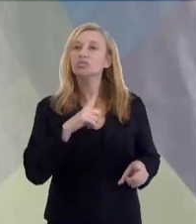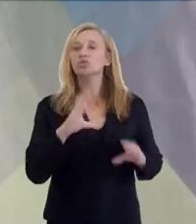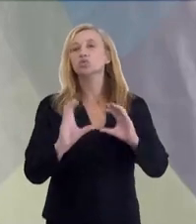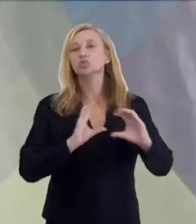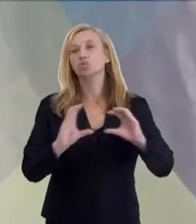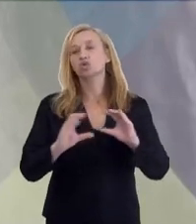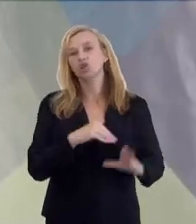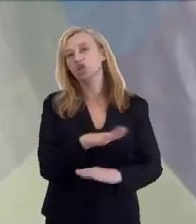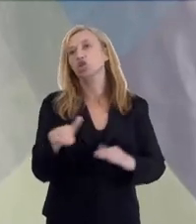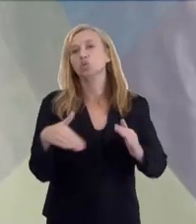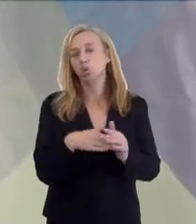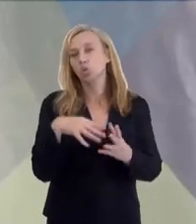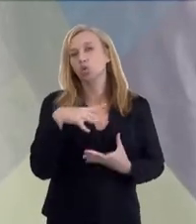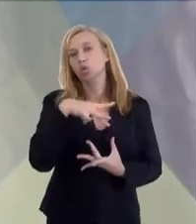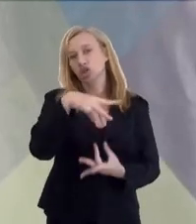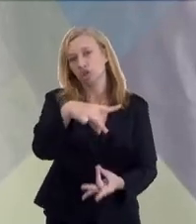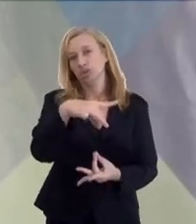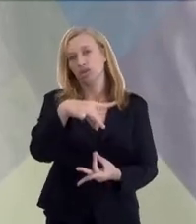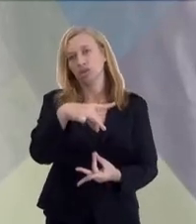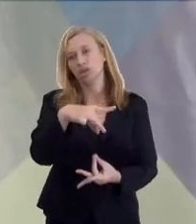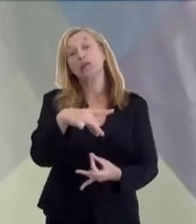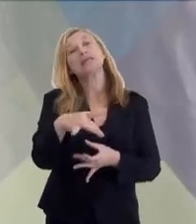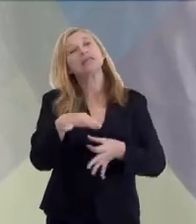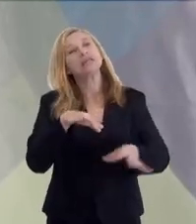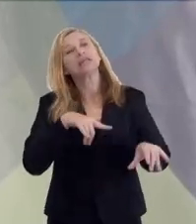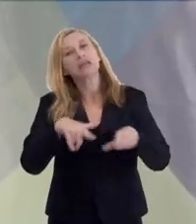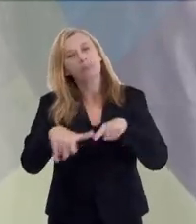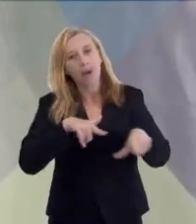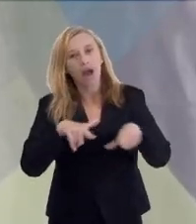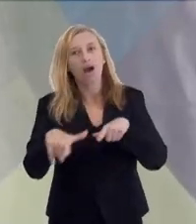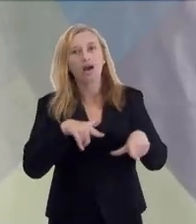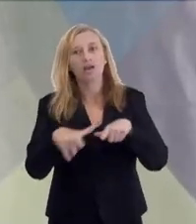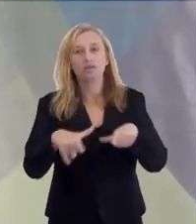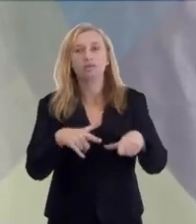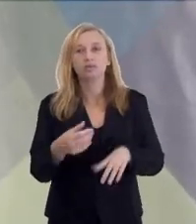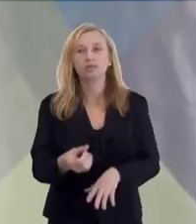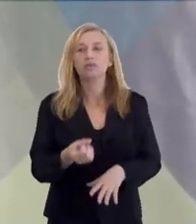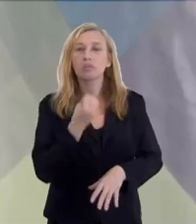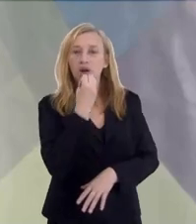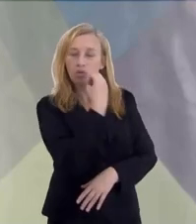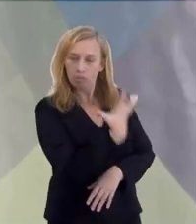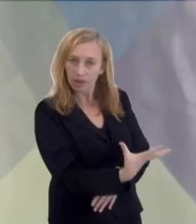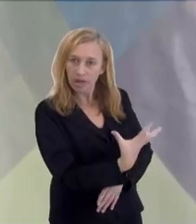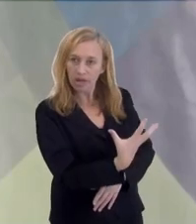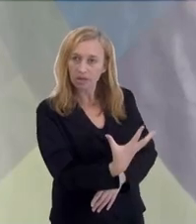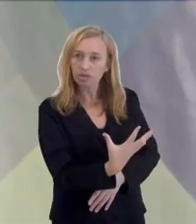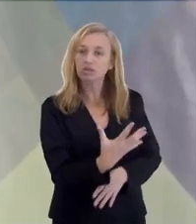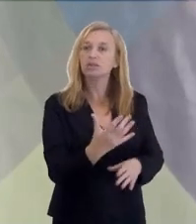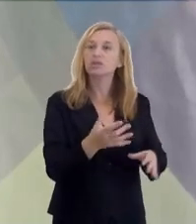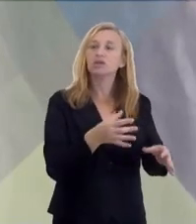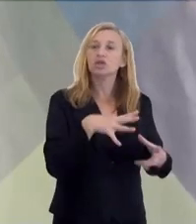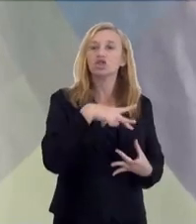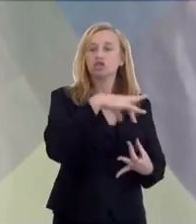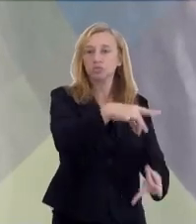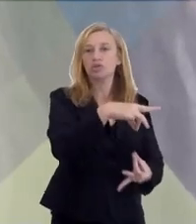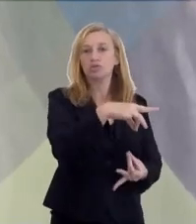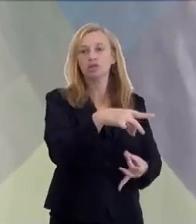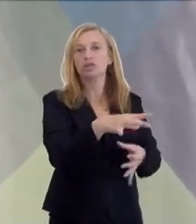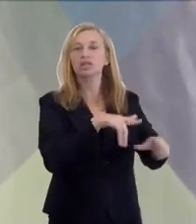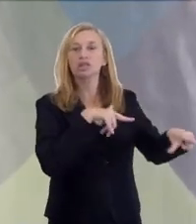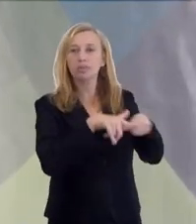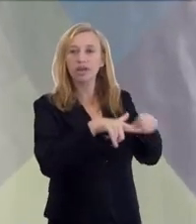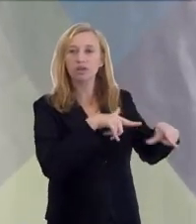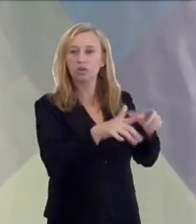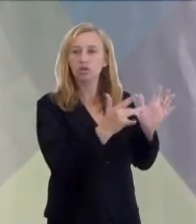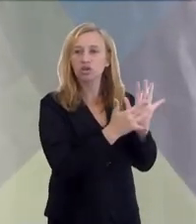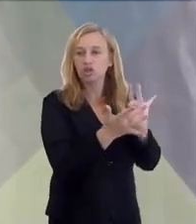Agora, nós temos comunicações de todos os espíritos que trabalham para o bem, espíritos trabalhadores